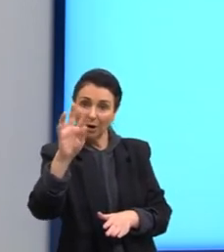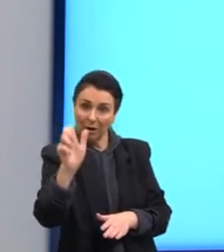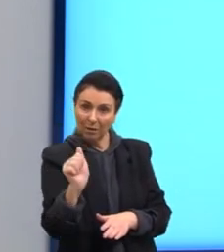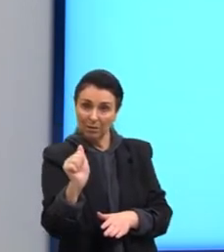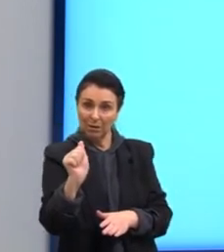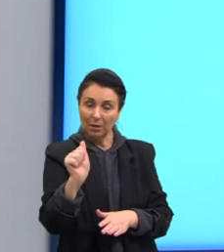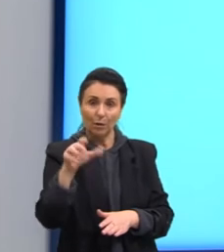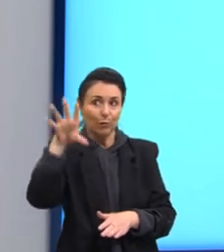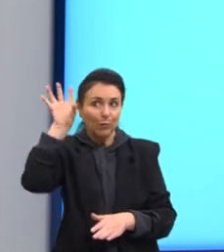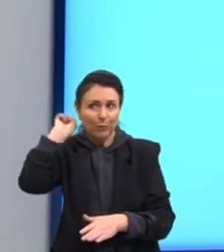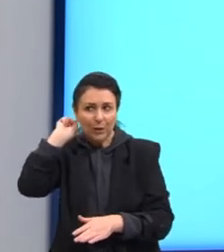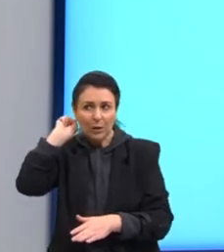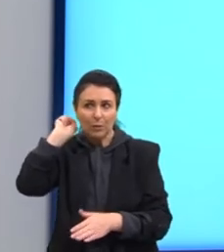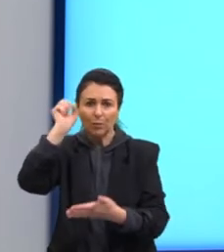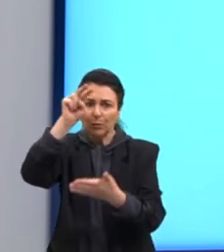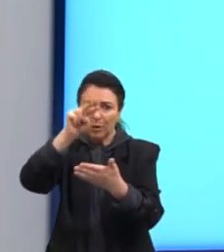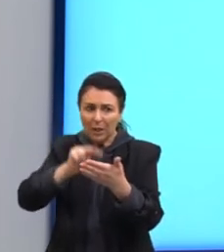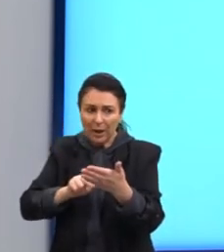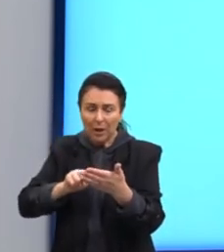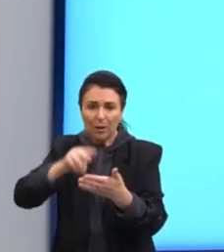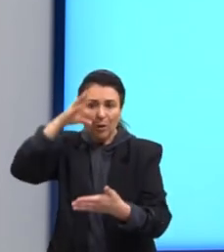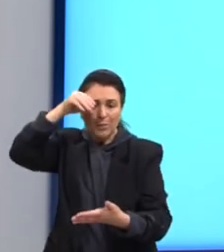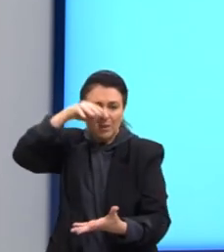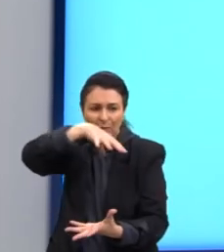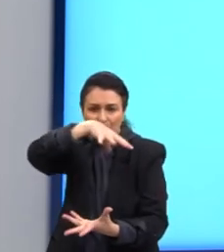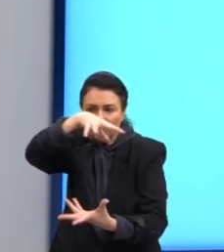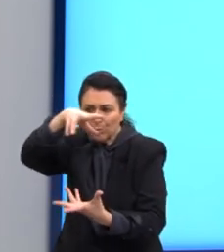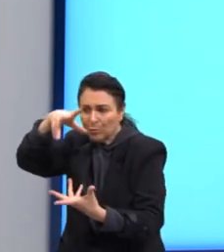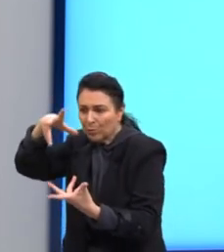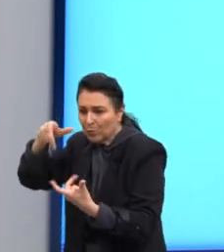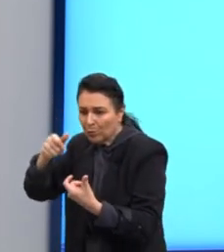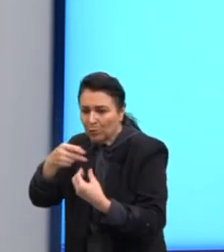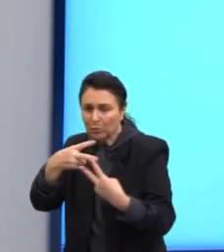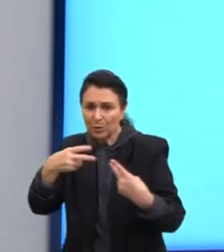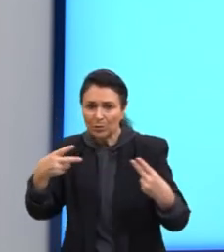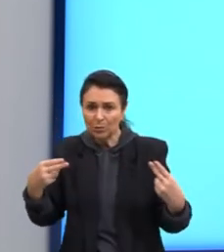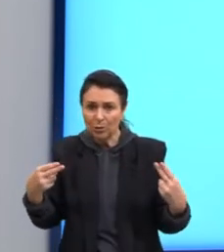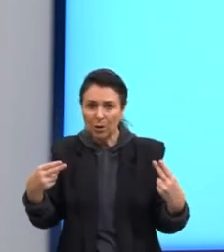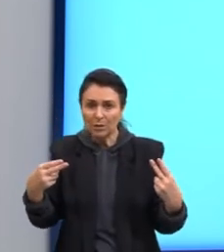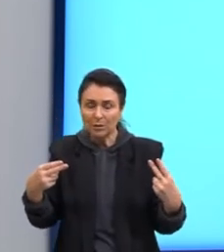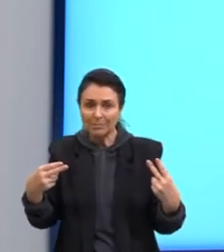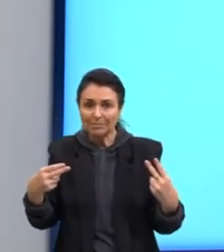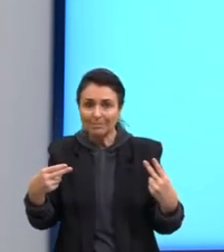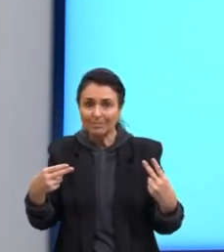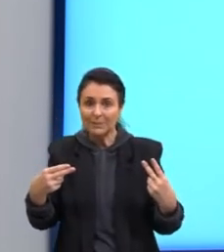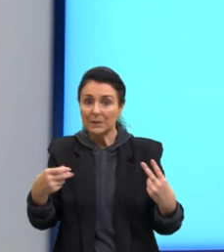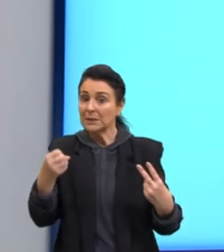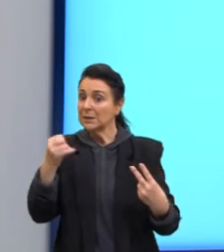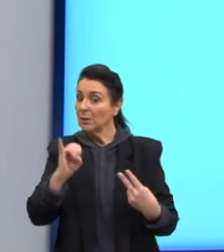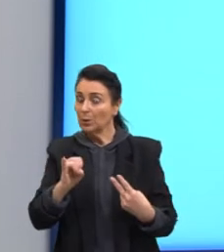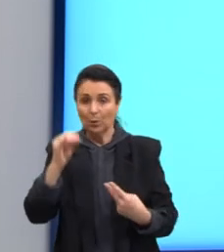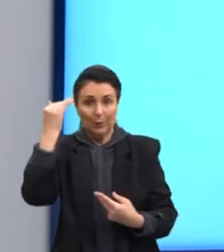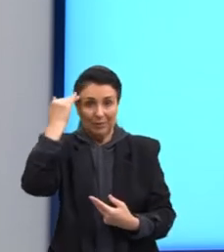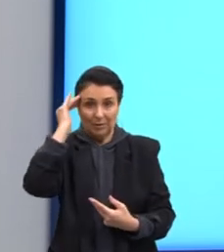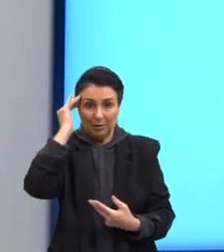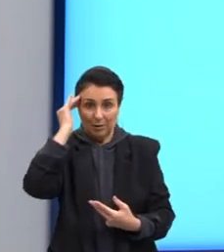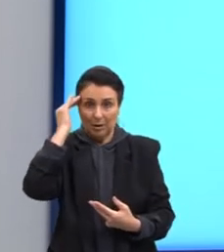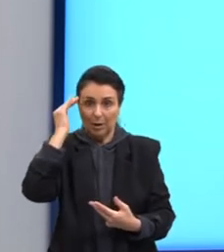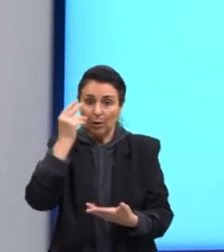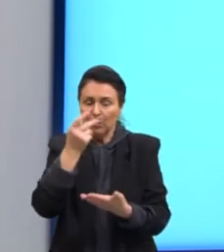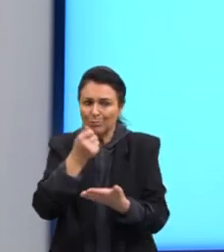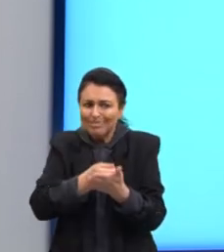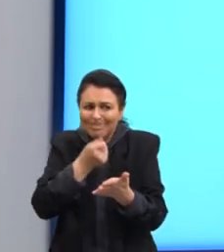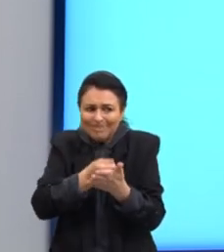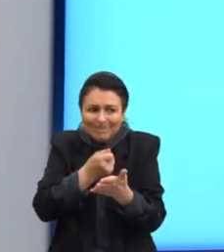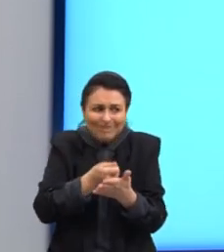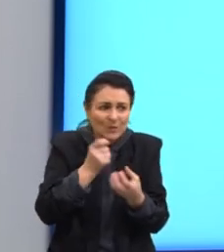eu for observando o meu mundo ao redor, eu vou ter palavras. E essas palavras, se eu não entendo, eu vou ter que tentar buscar